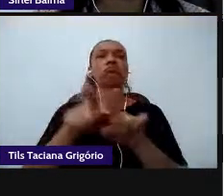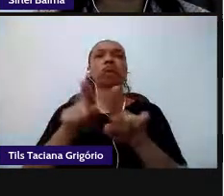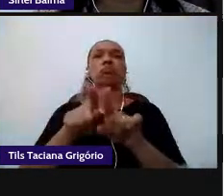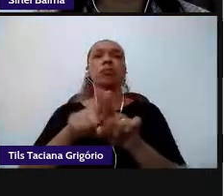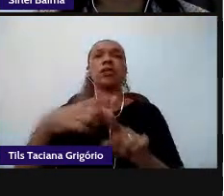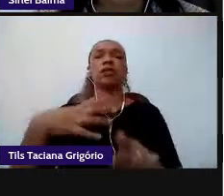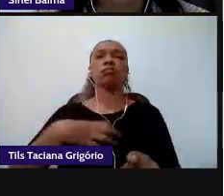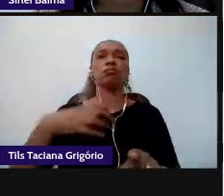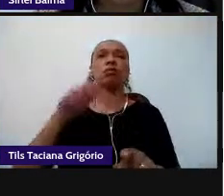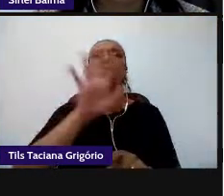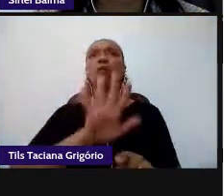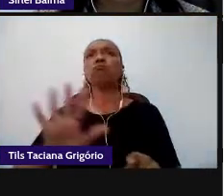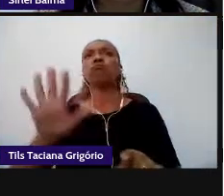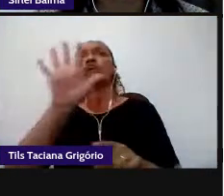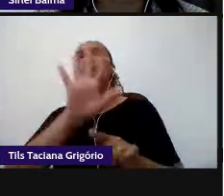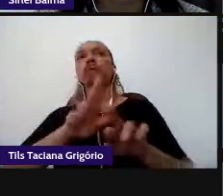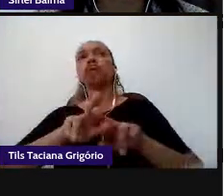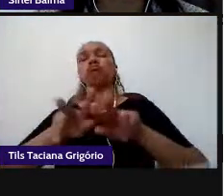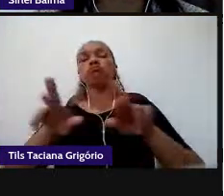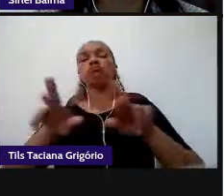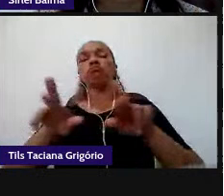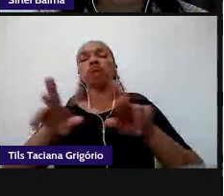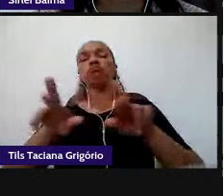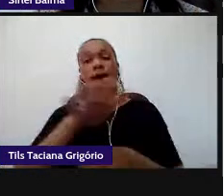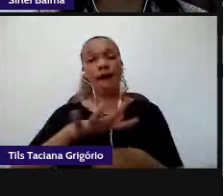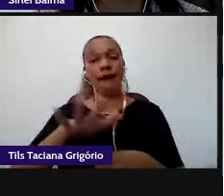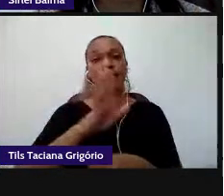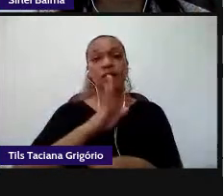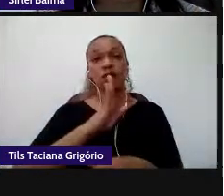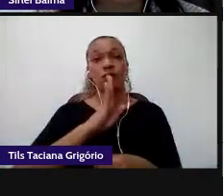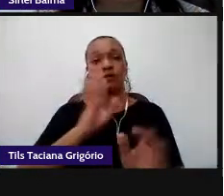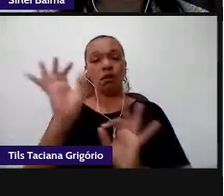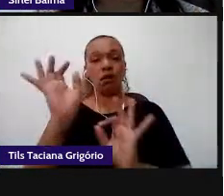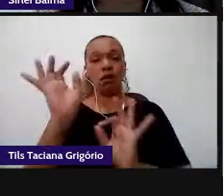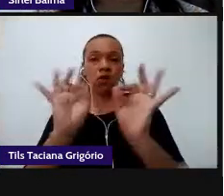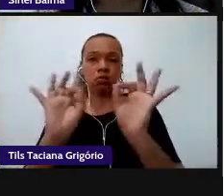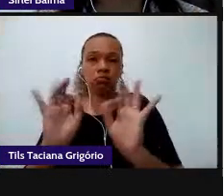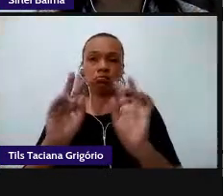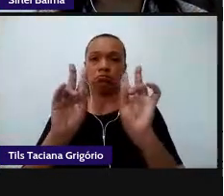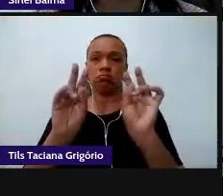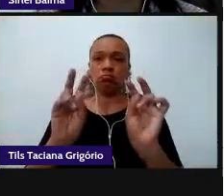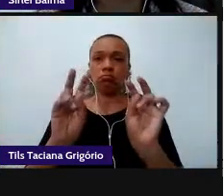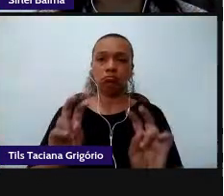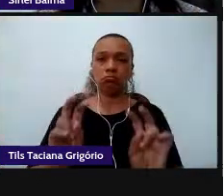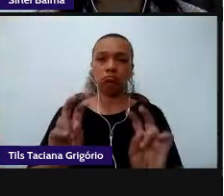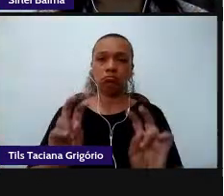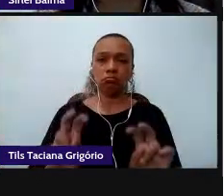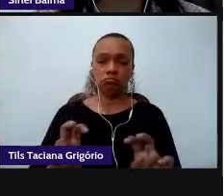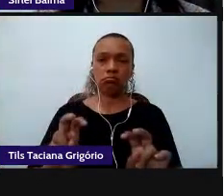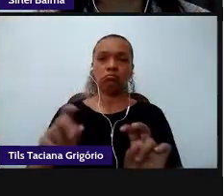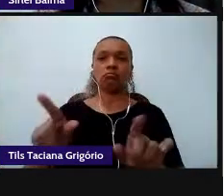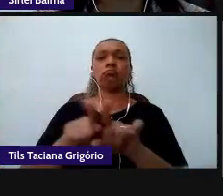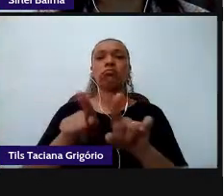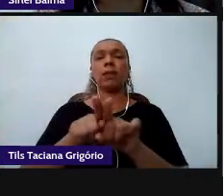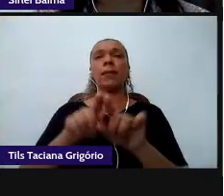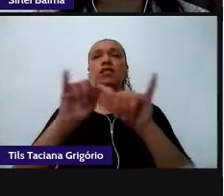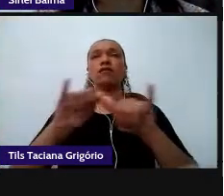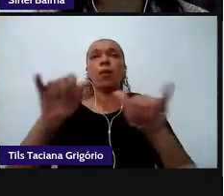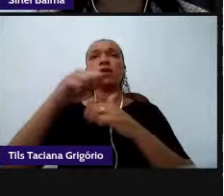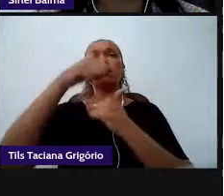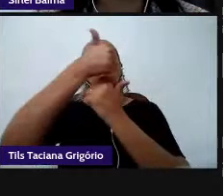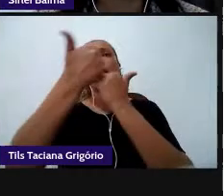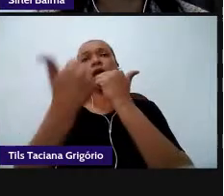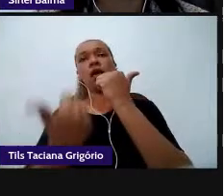áreas do conhecimento identificando sua organização tópica a hierarquização das informações identificando